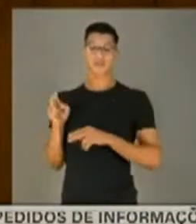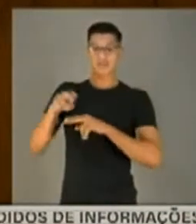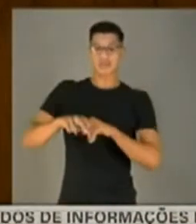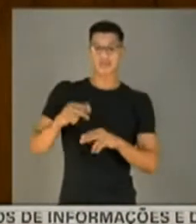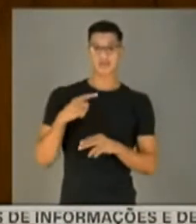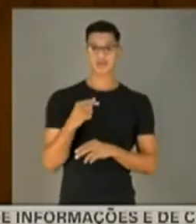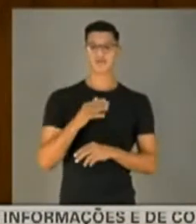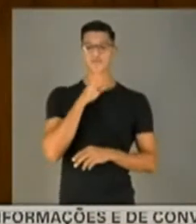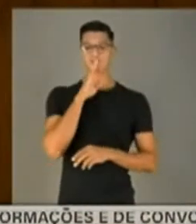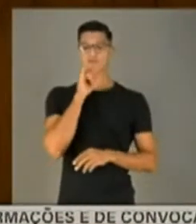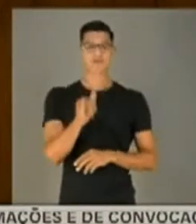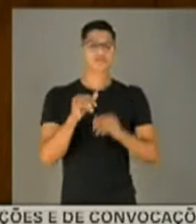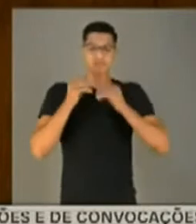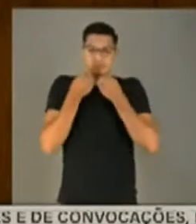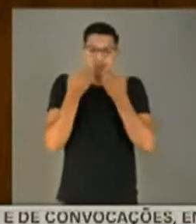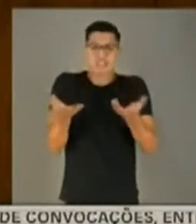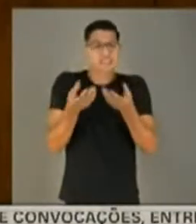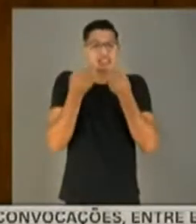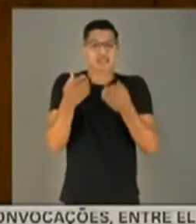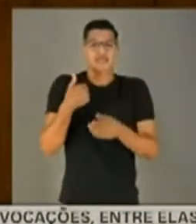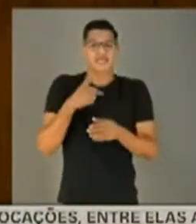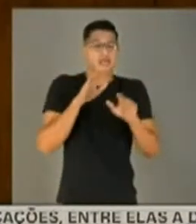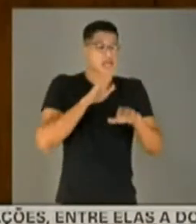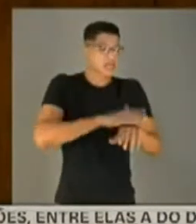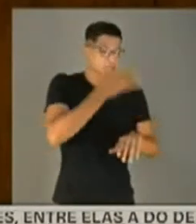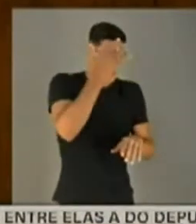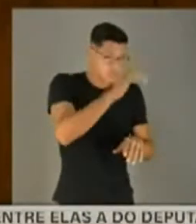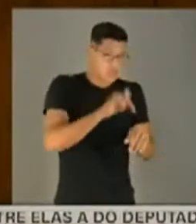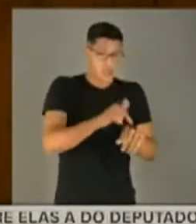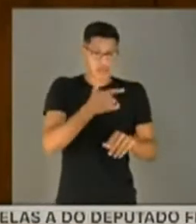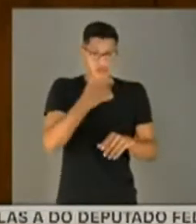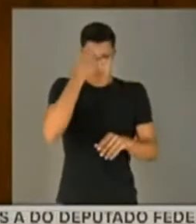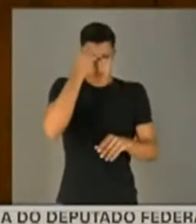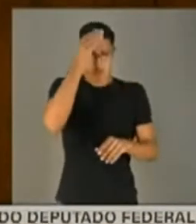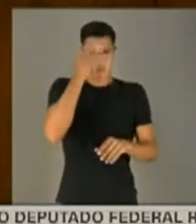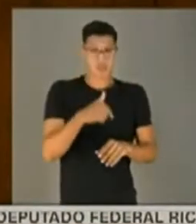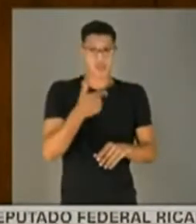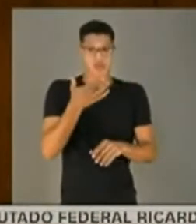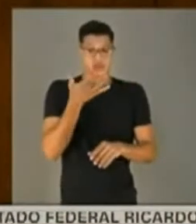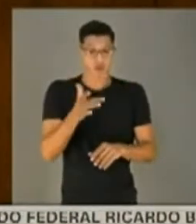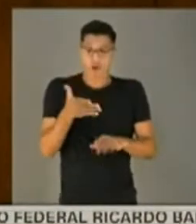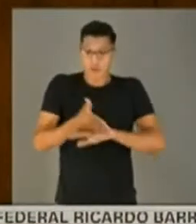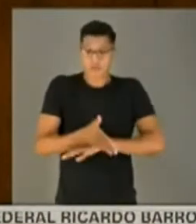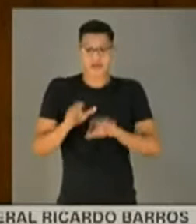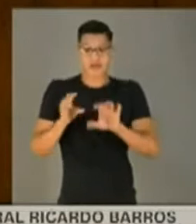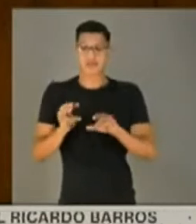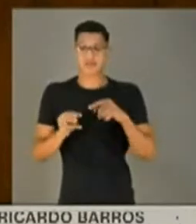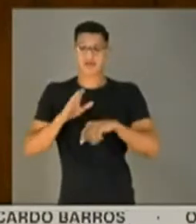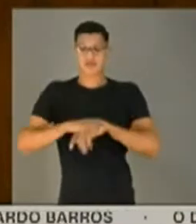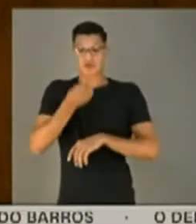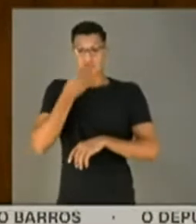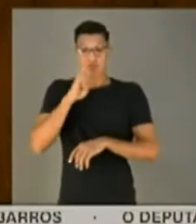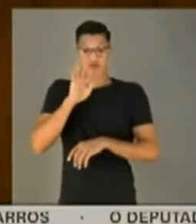eu não me furtaria em dizer. Eu não me furtaria em dizer, olha, isso eu não sei, isso eu não tenho conhecimento, isso eu não participei, agi de